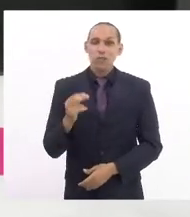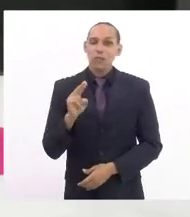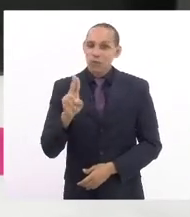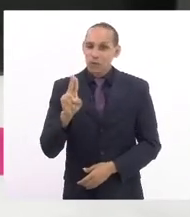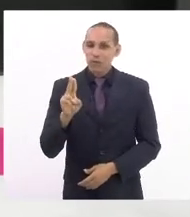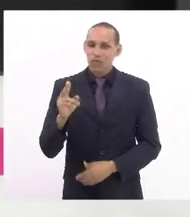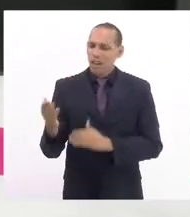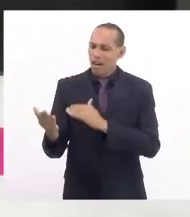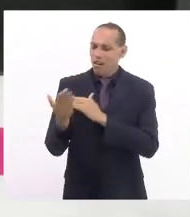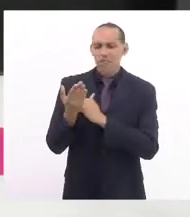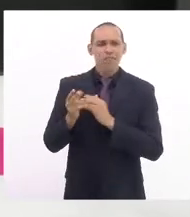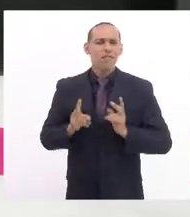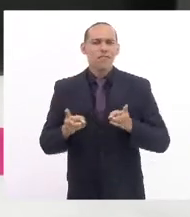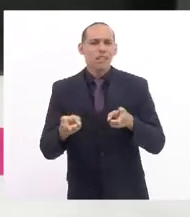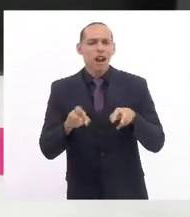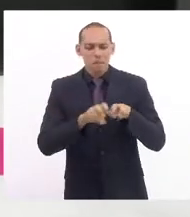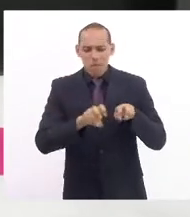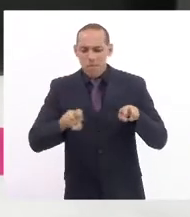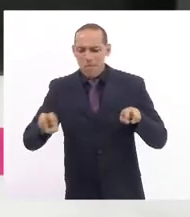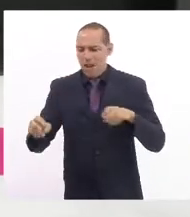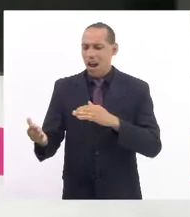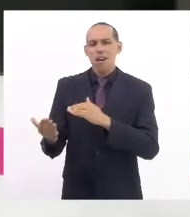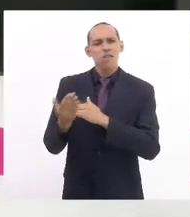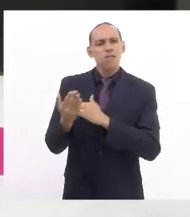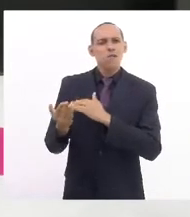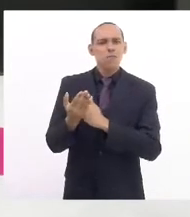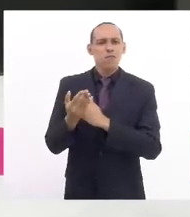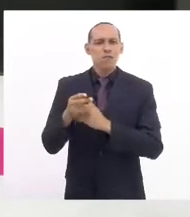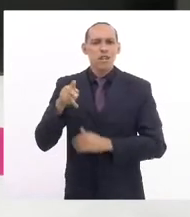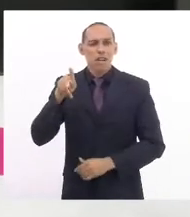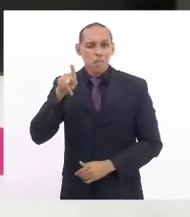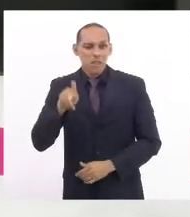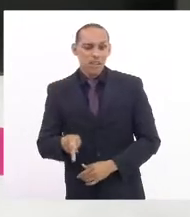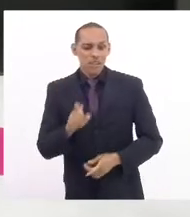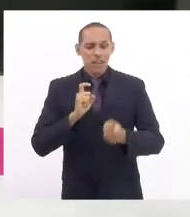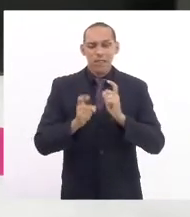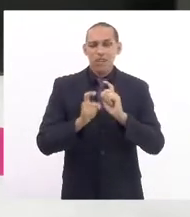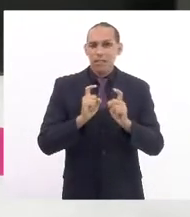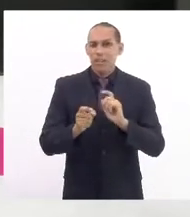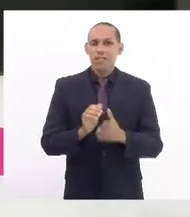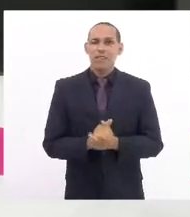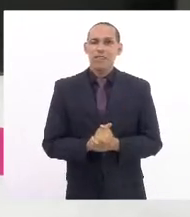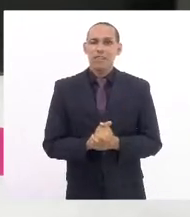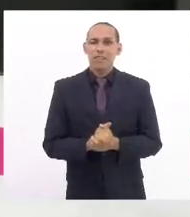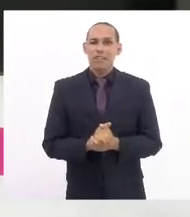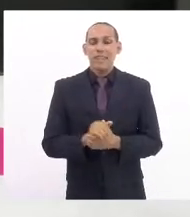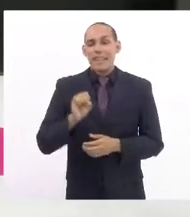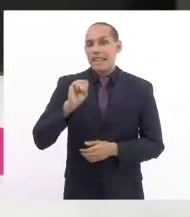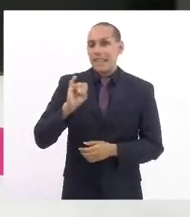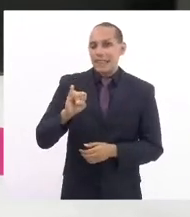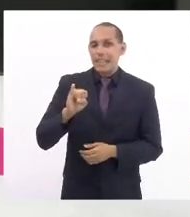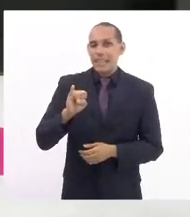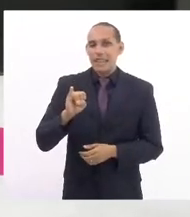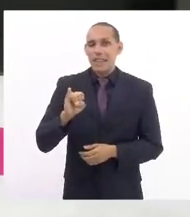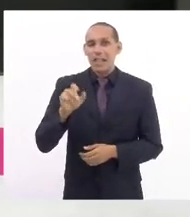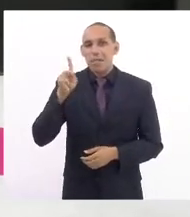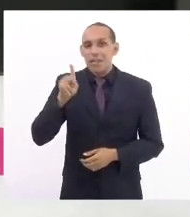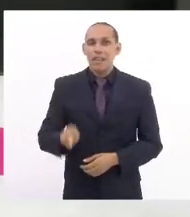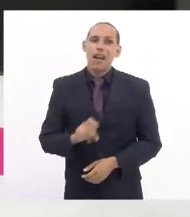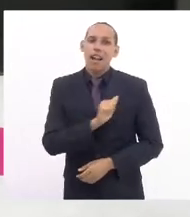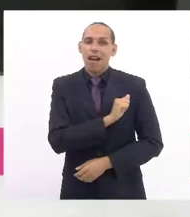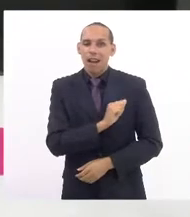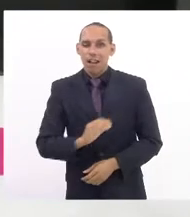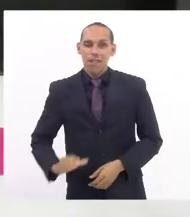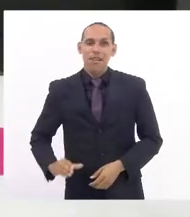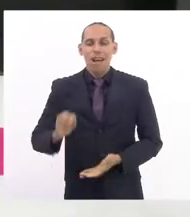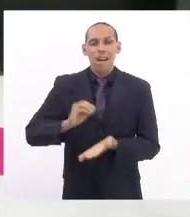ajudado, a mesa como um todo, a presidir as sessões, quando da ausência do presidente André Siciliano,